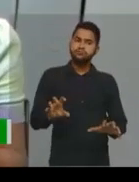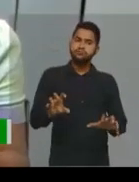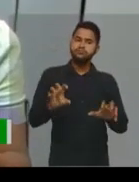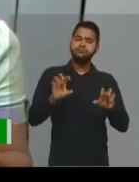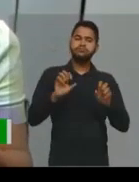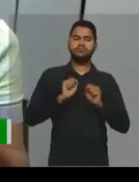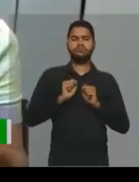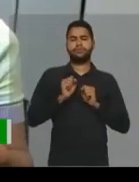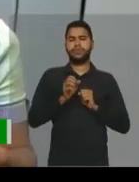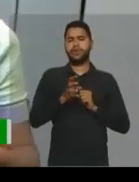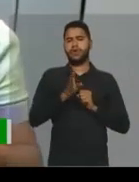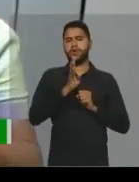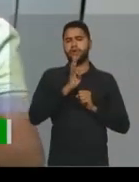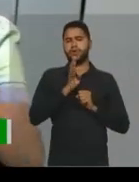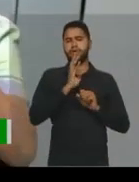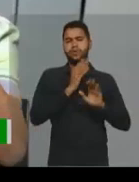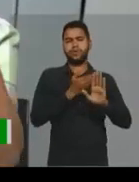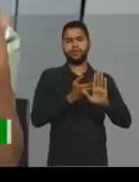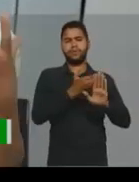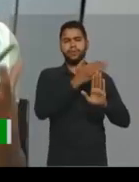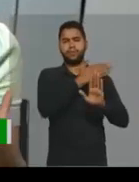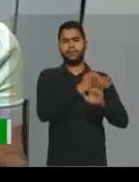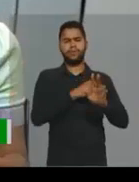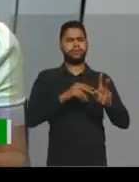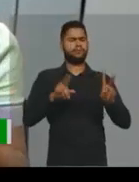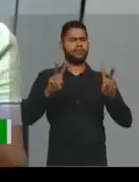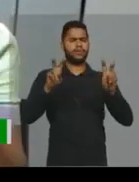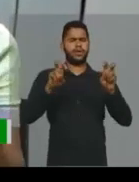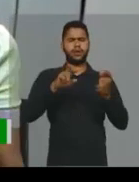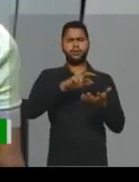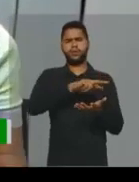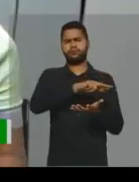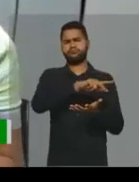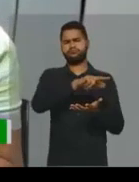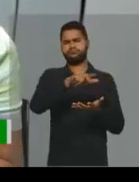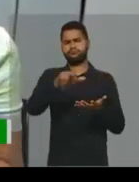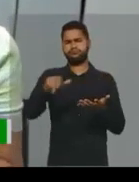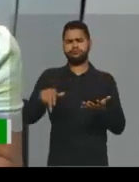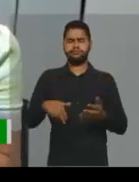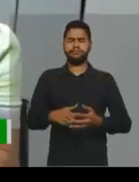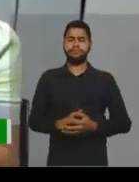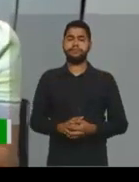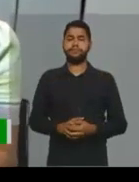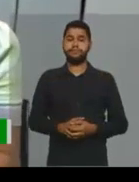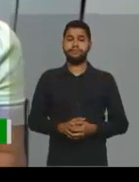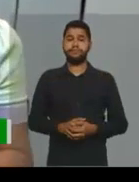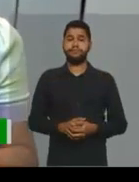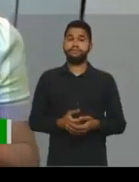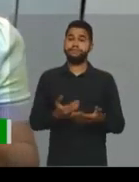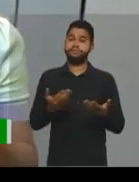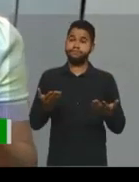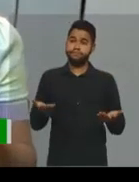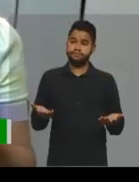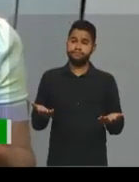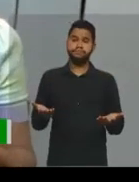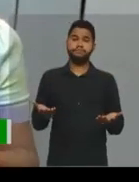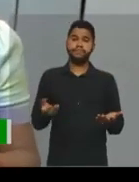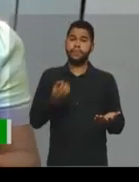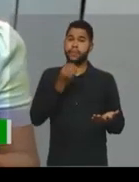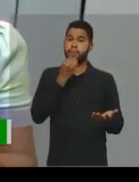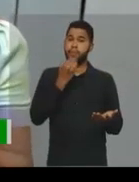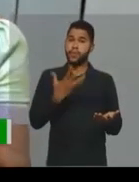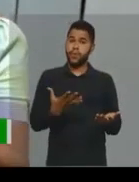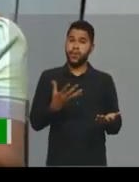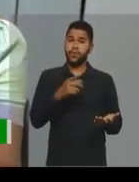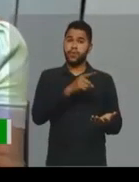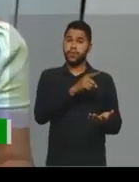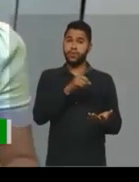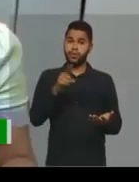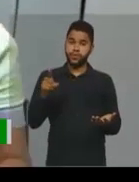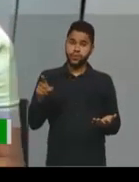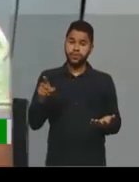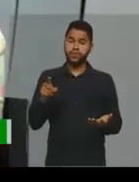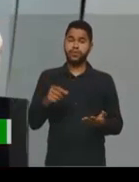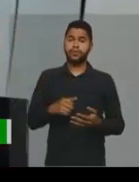conhecimento prévio sobre vários temas, sobre vários assuntos. Então, é bom que você,